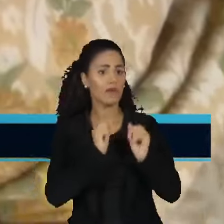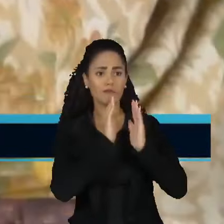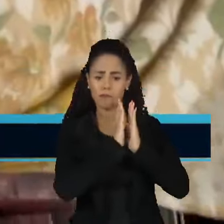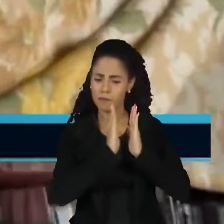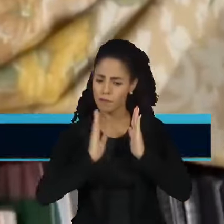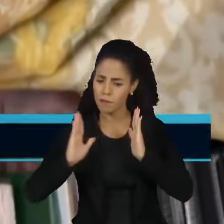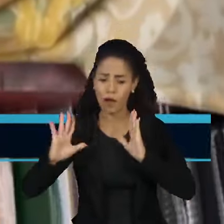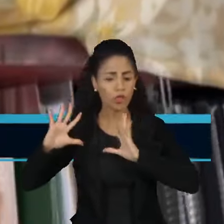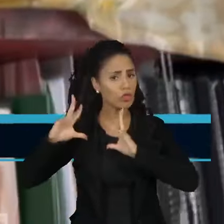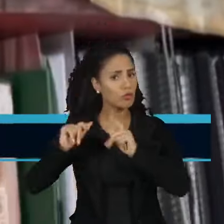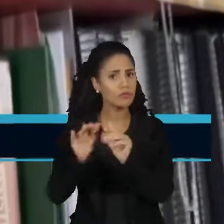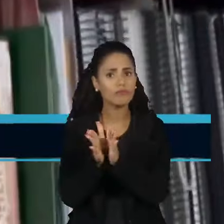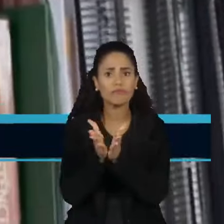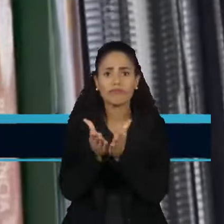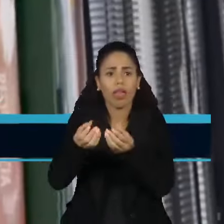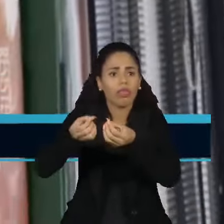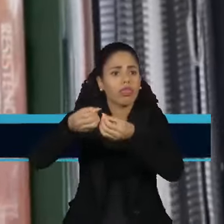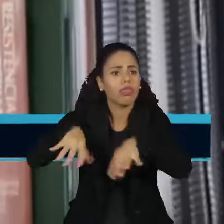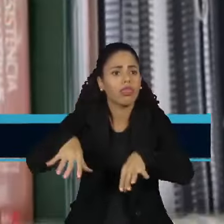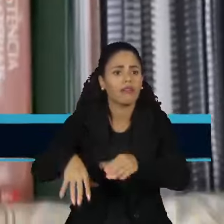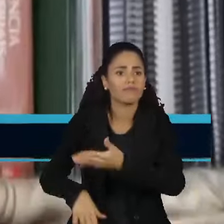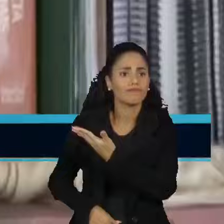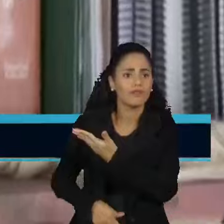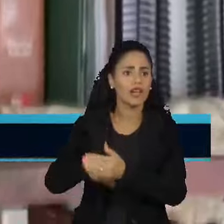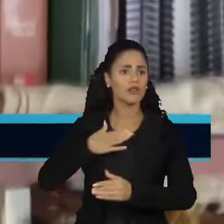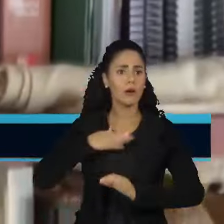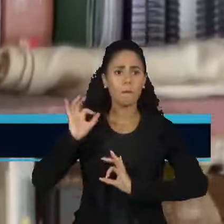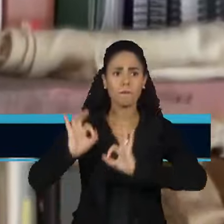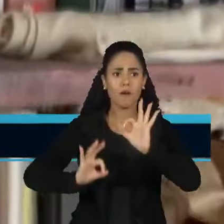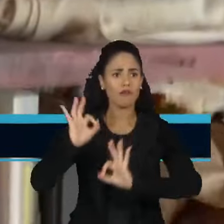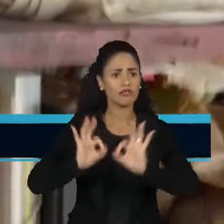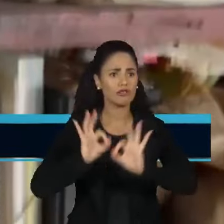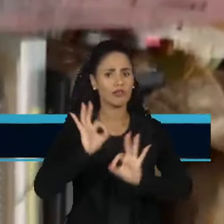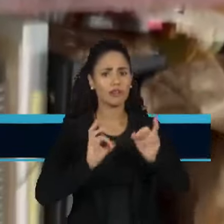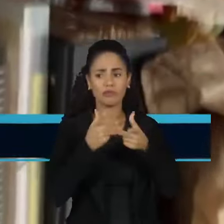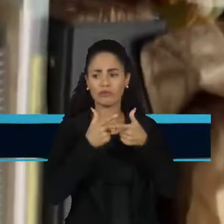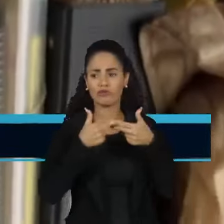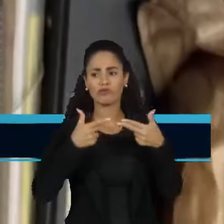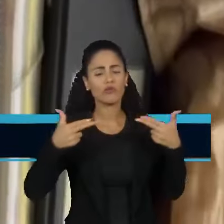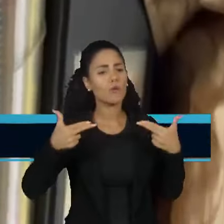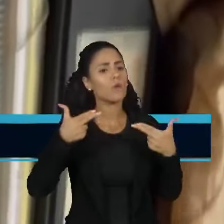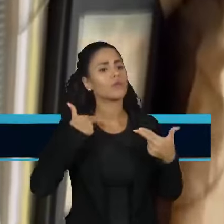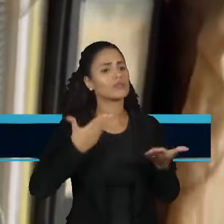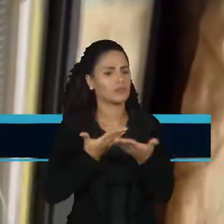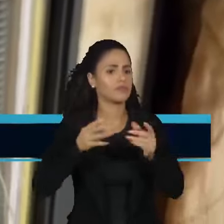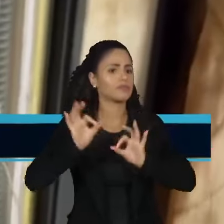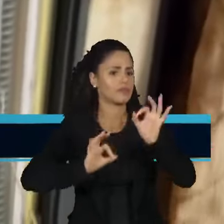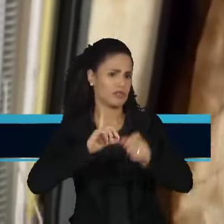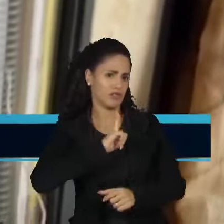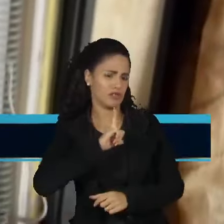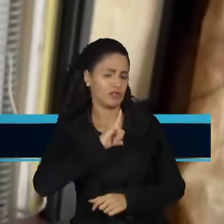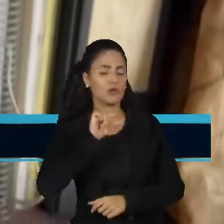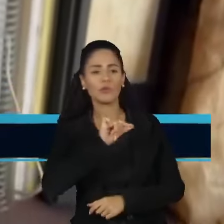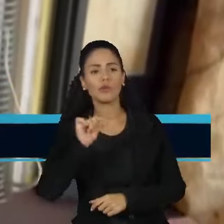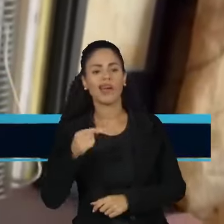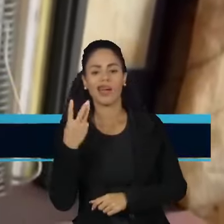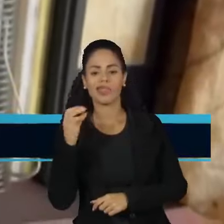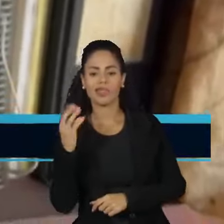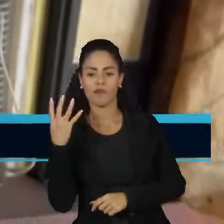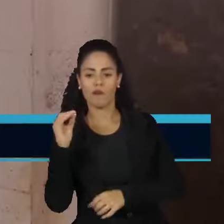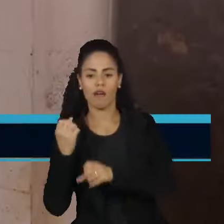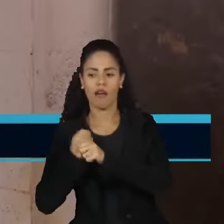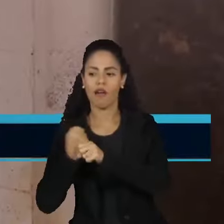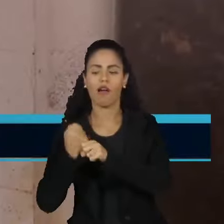todos eles foram embora. Tinham projetos que a gente tinha aí de 30, 40